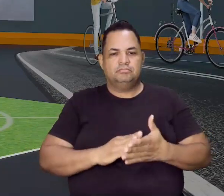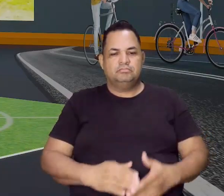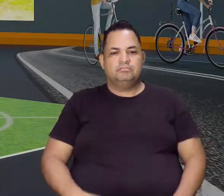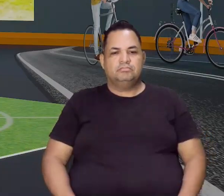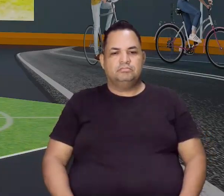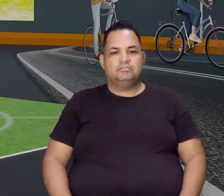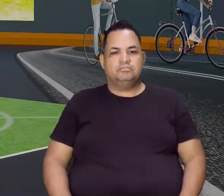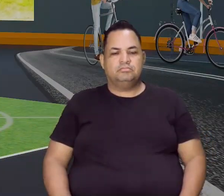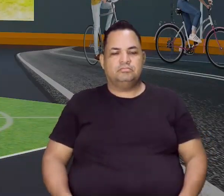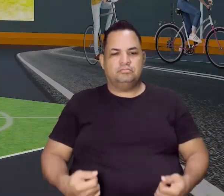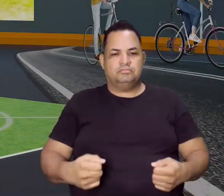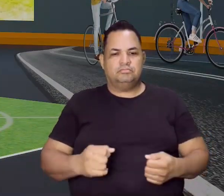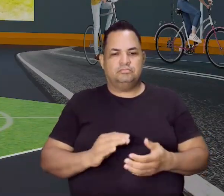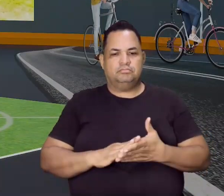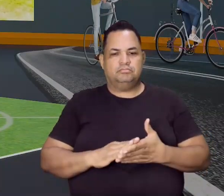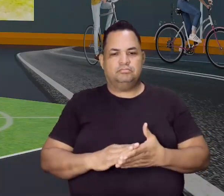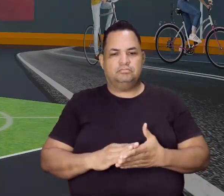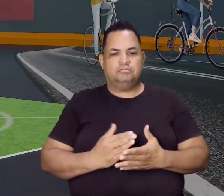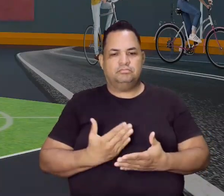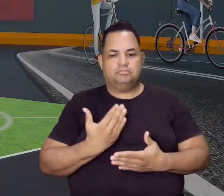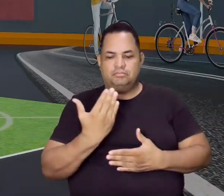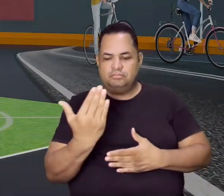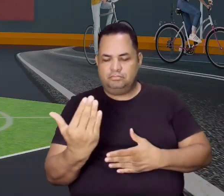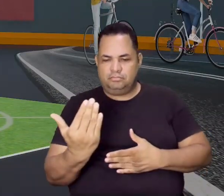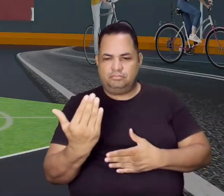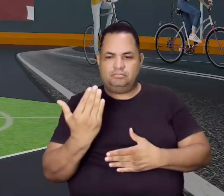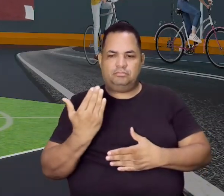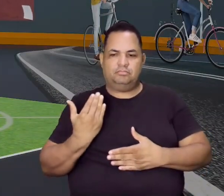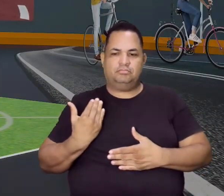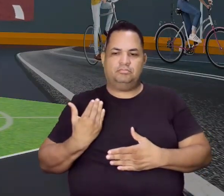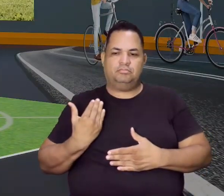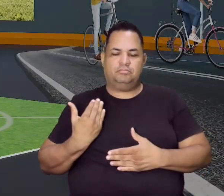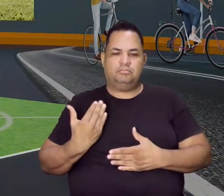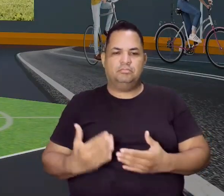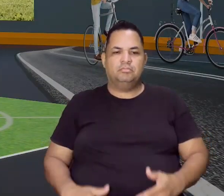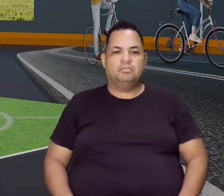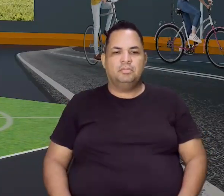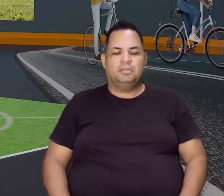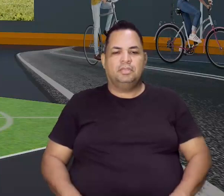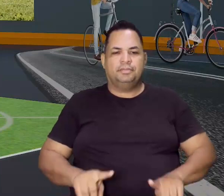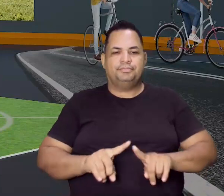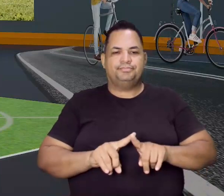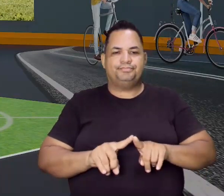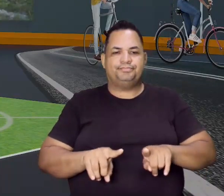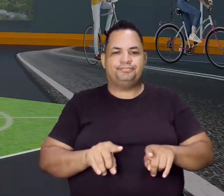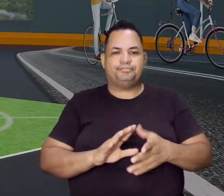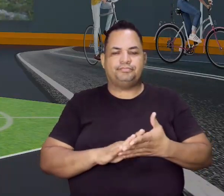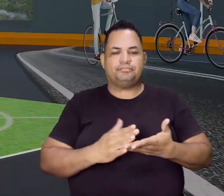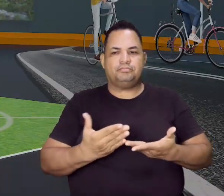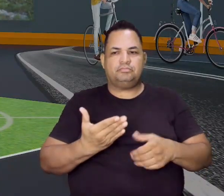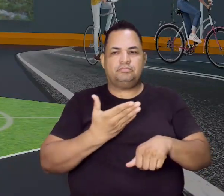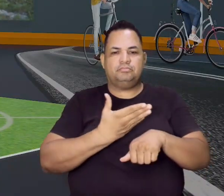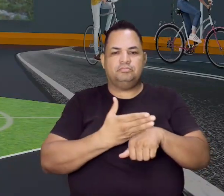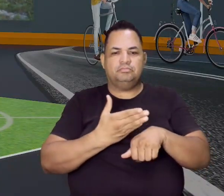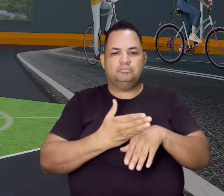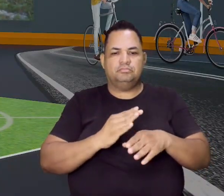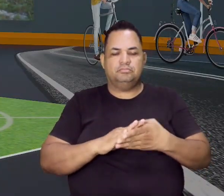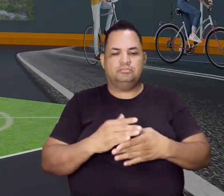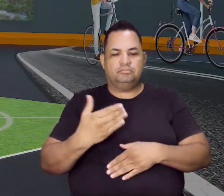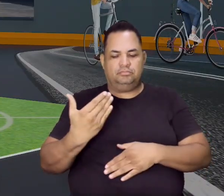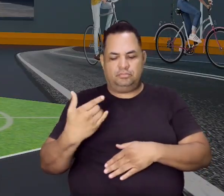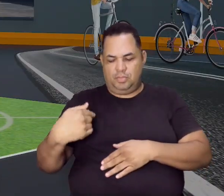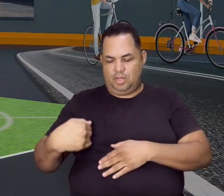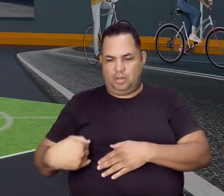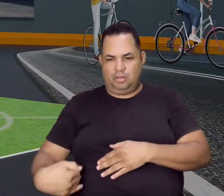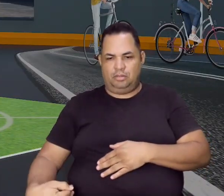retorno. Posso movimentar pra frente e pra trás? Não tem problema, tá? Mas lembra, todo exercício que você fizer com o lado do